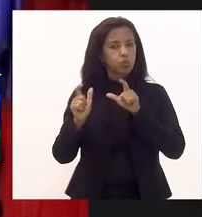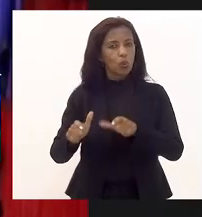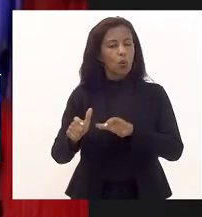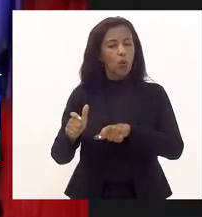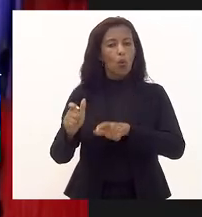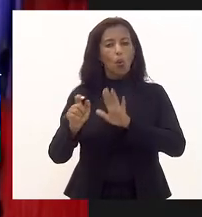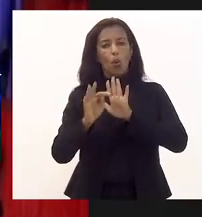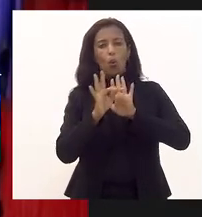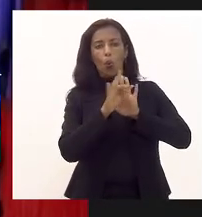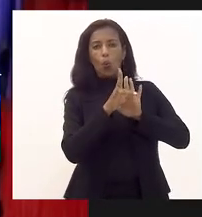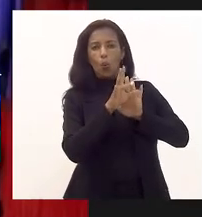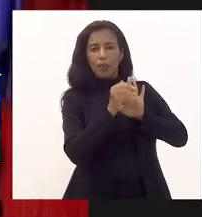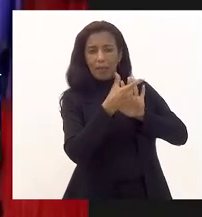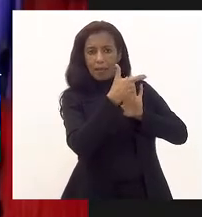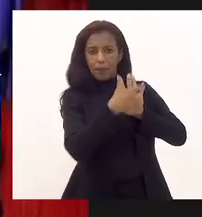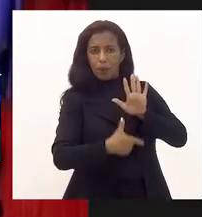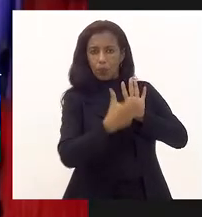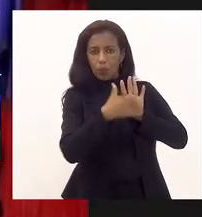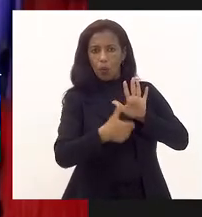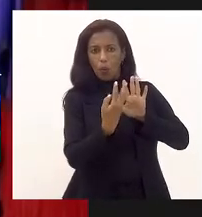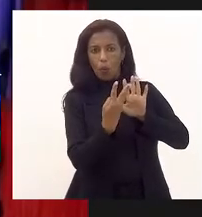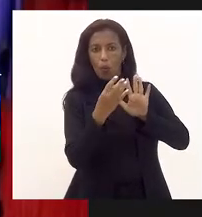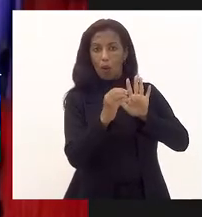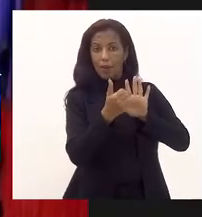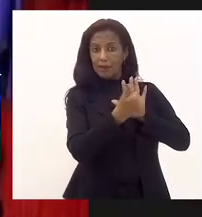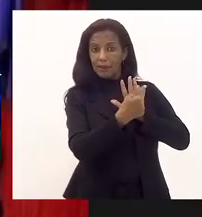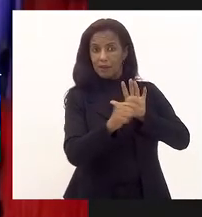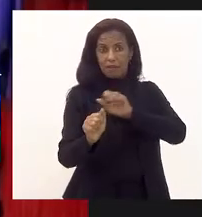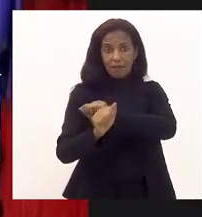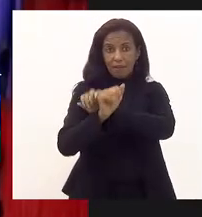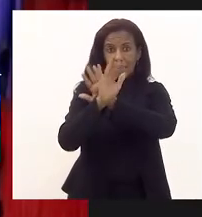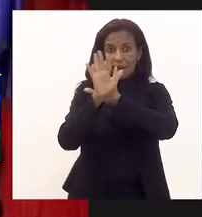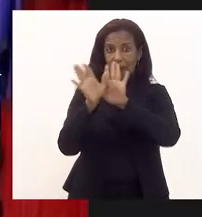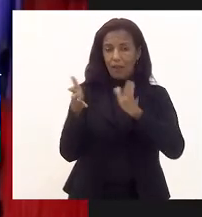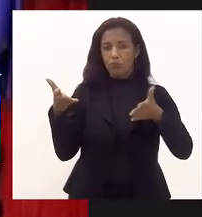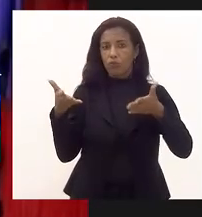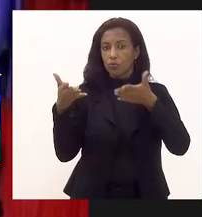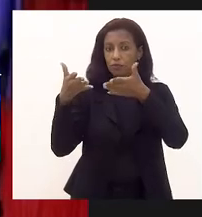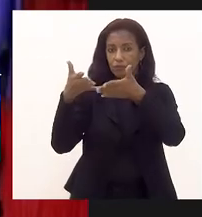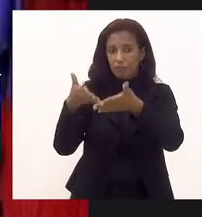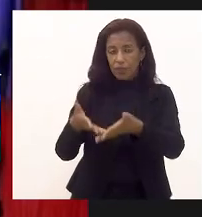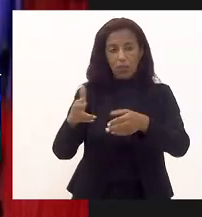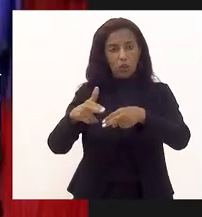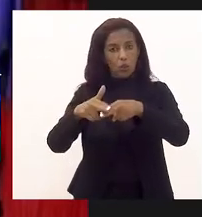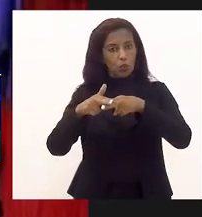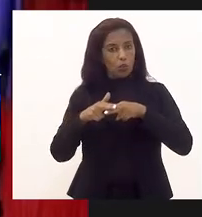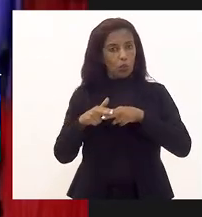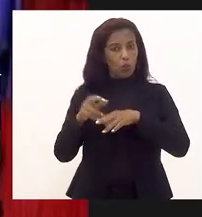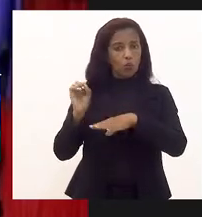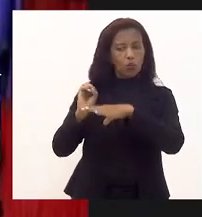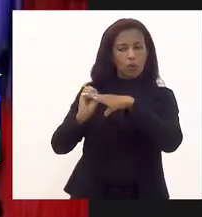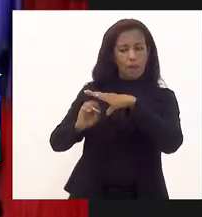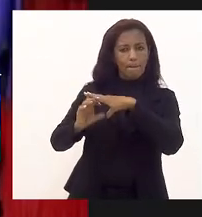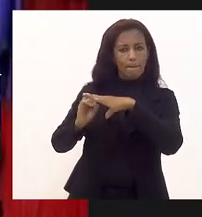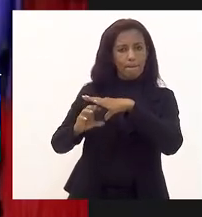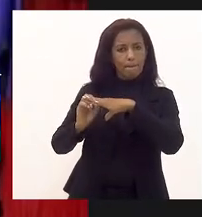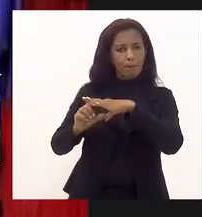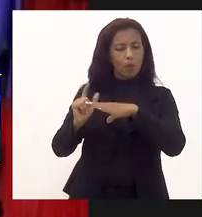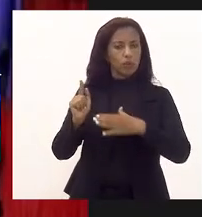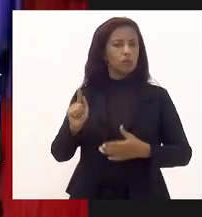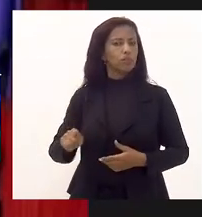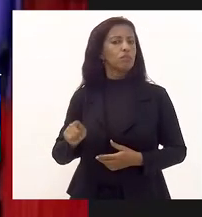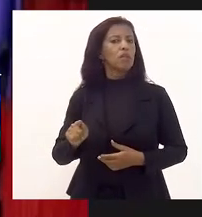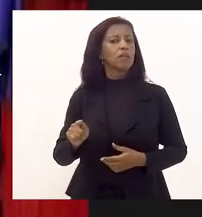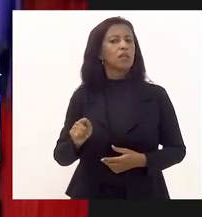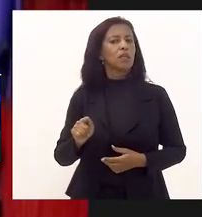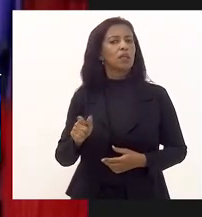termo de depósito BRA 4017 que é claro em especificar que o motivo do depósito era a identificação da espécie e